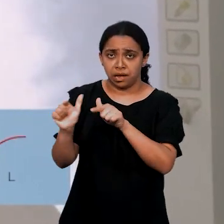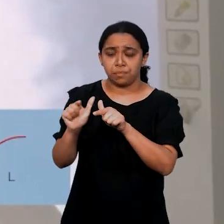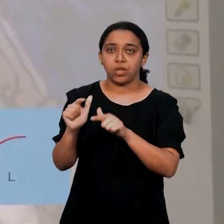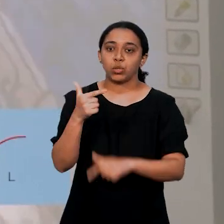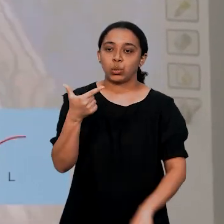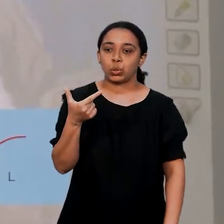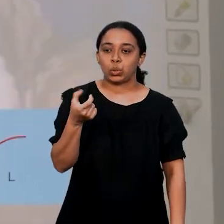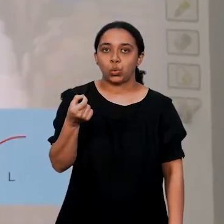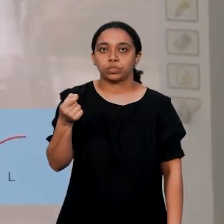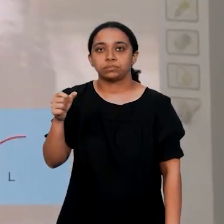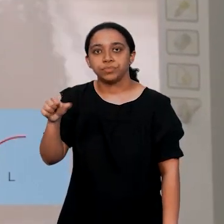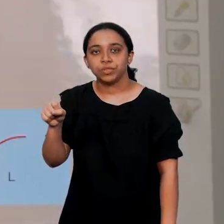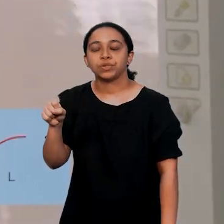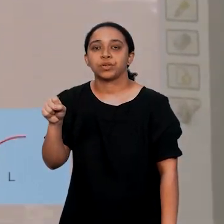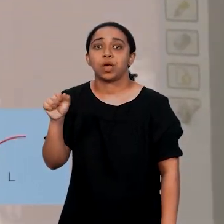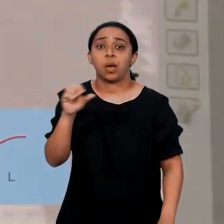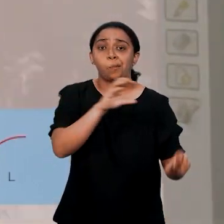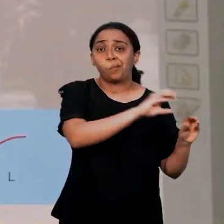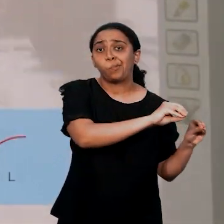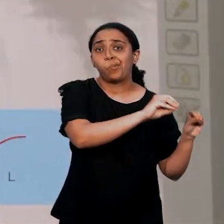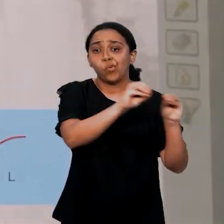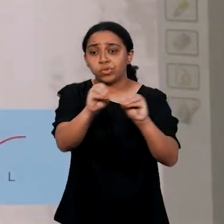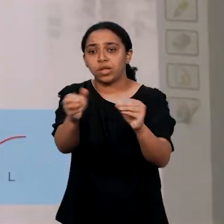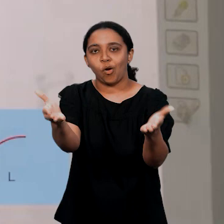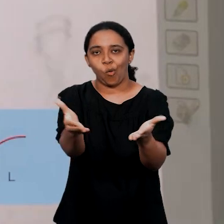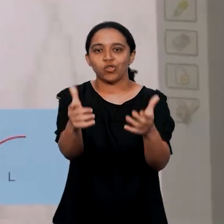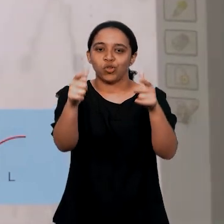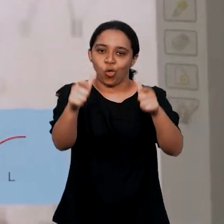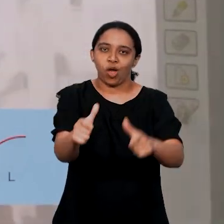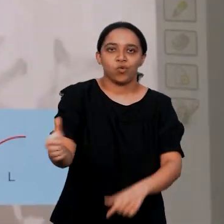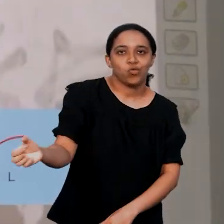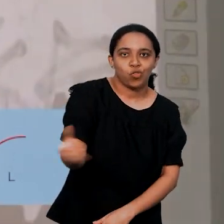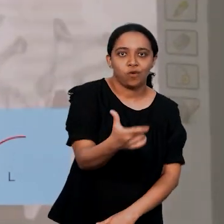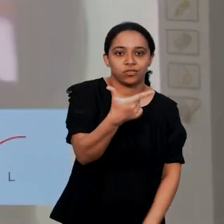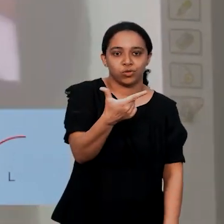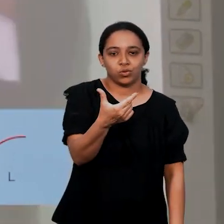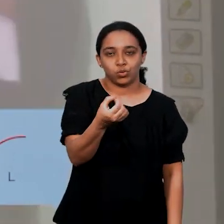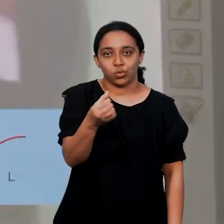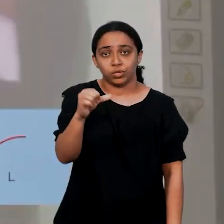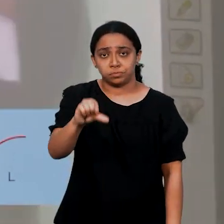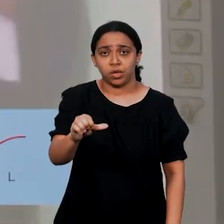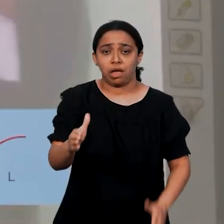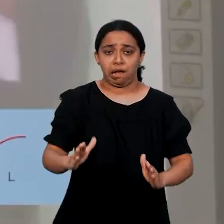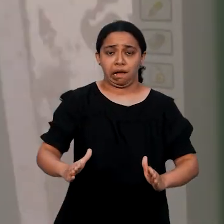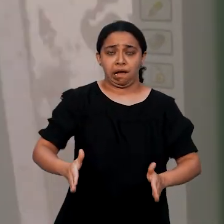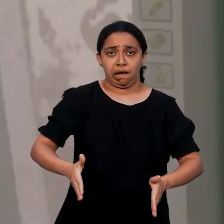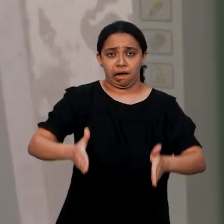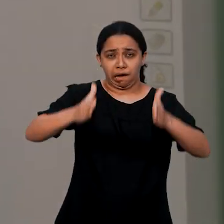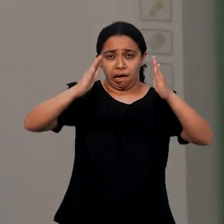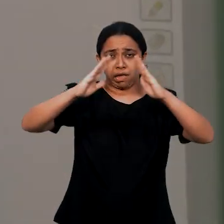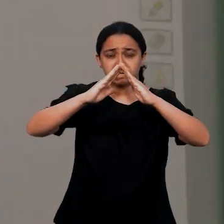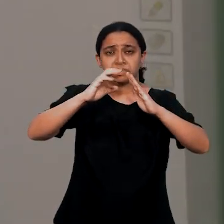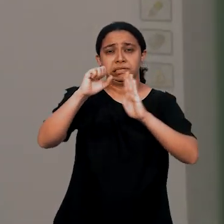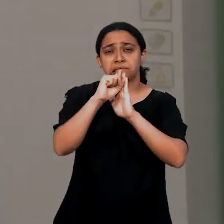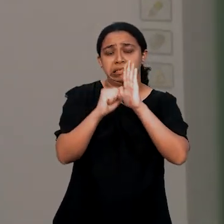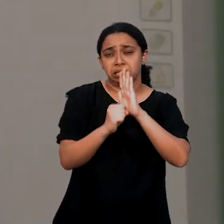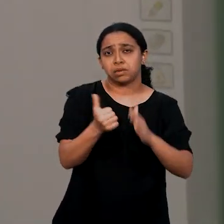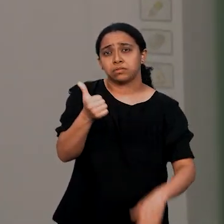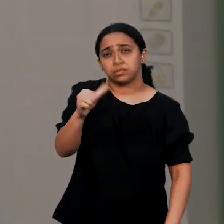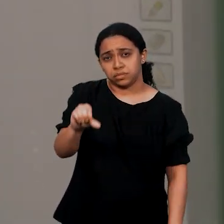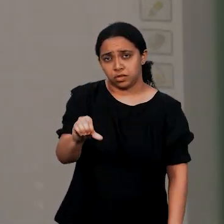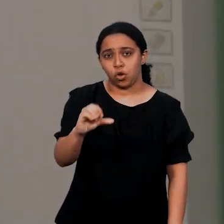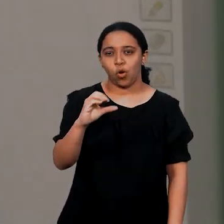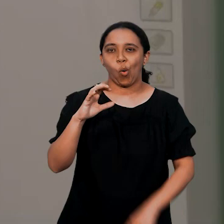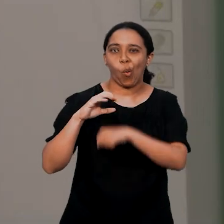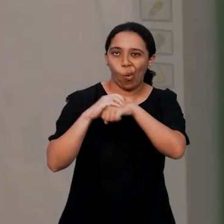começo das atividades em 2008, a mudança para a atual sede em 2009 no casarão colonial do